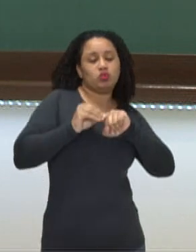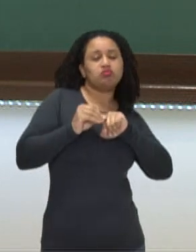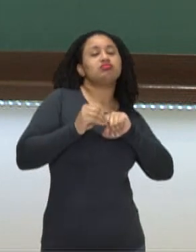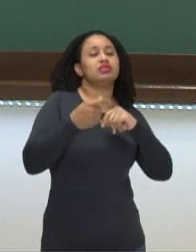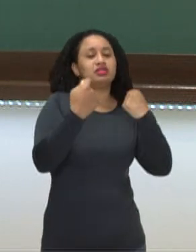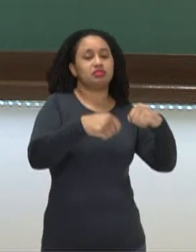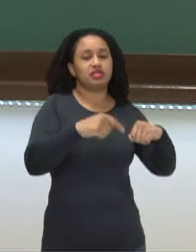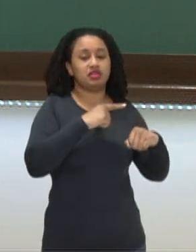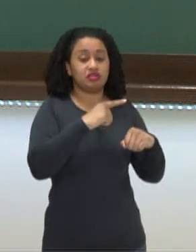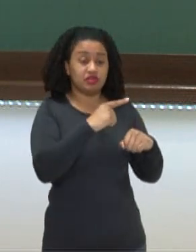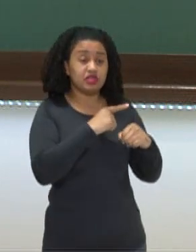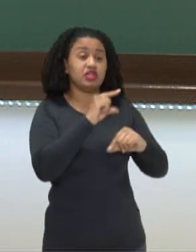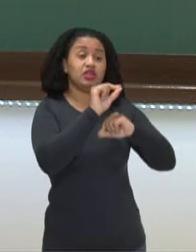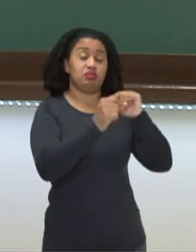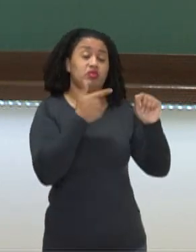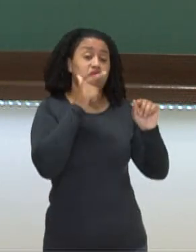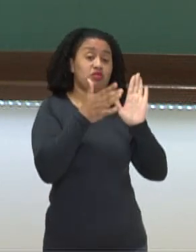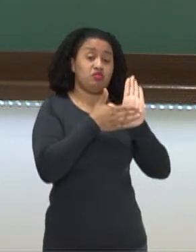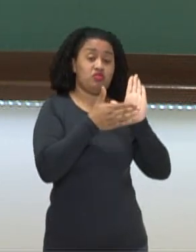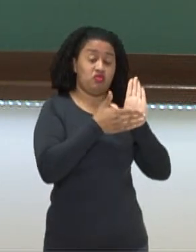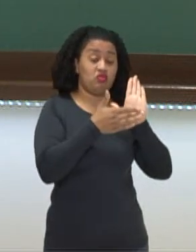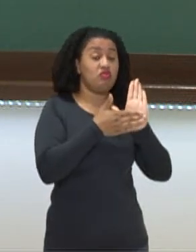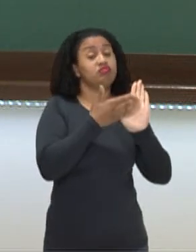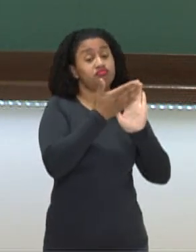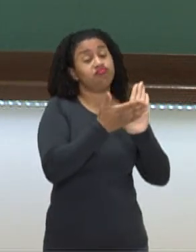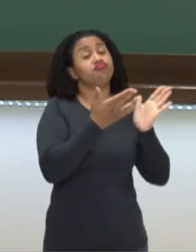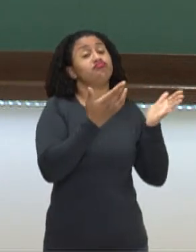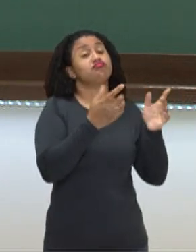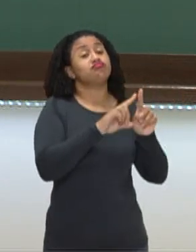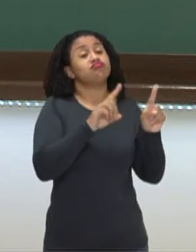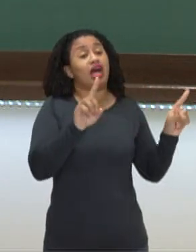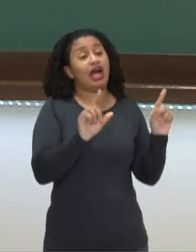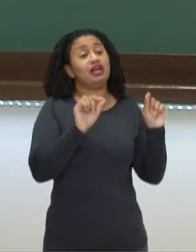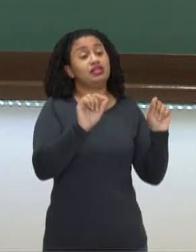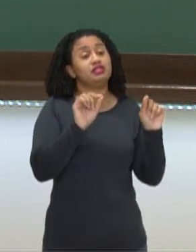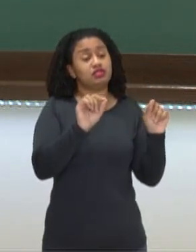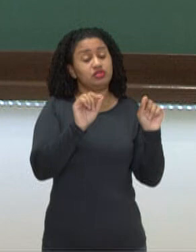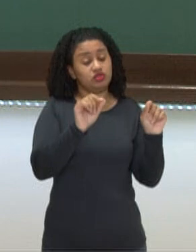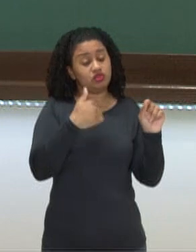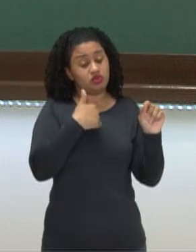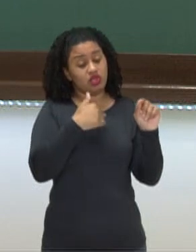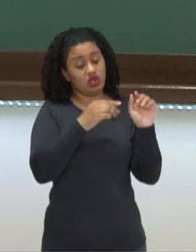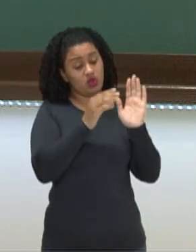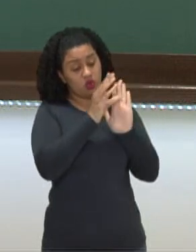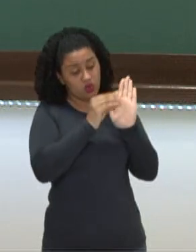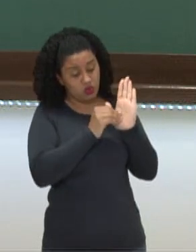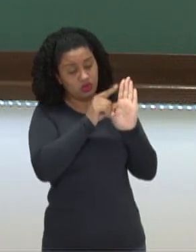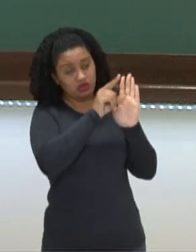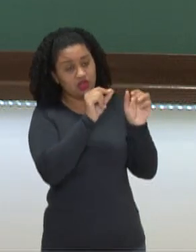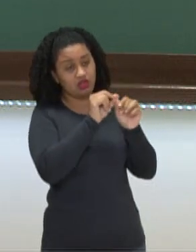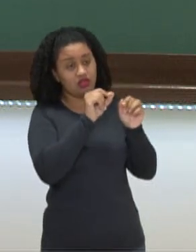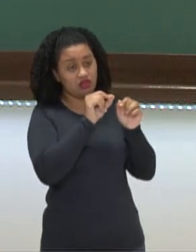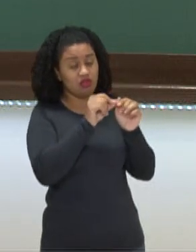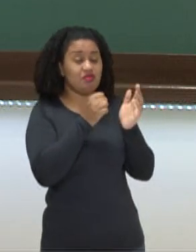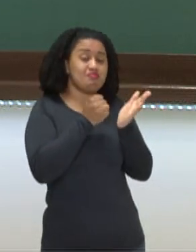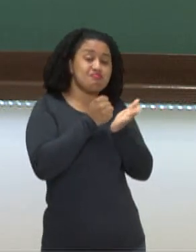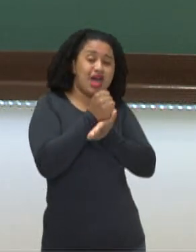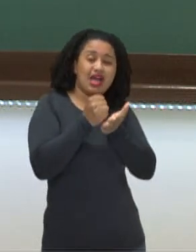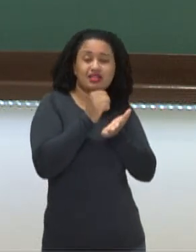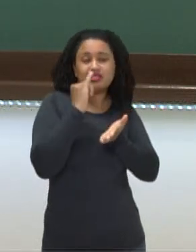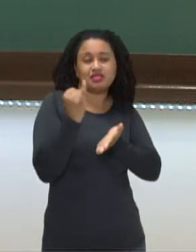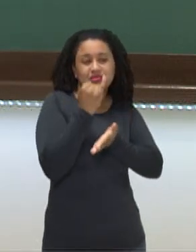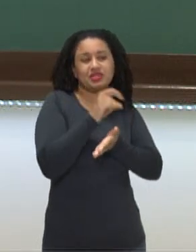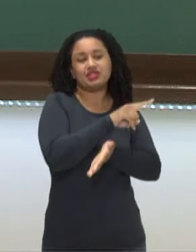necessário para comprovar aquilo. Porém, o conteúdo produzido por ele foi fundamental